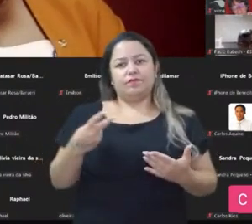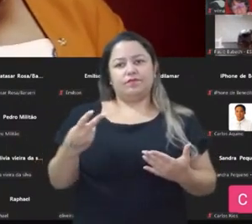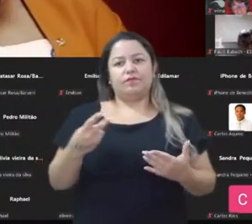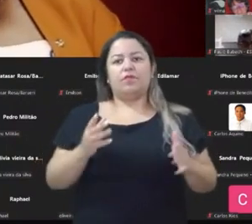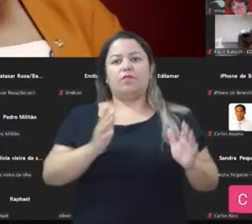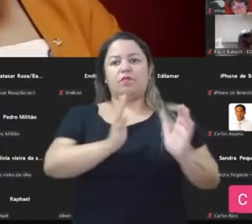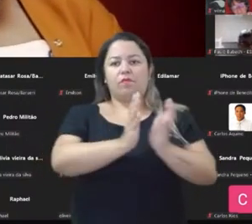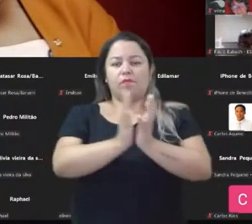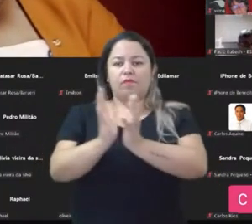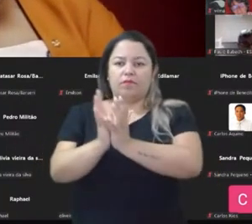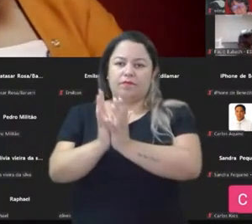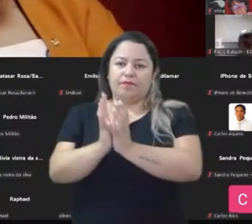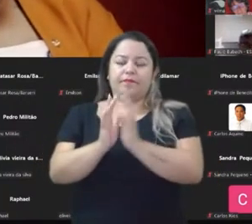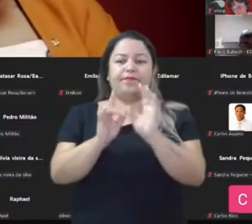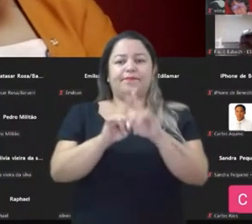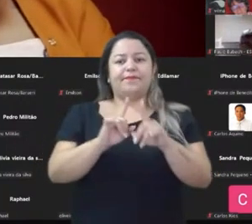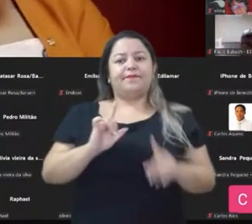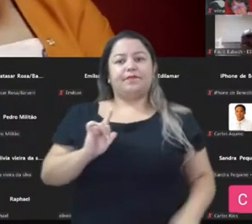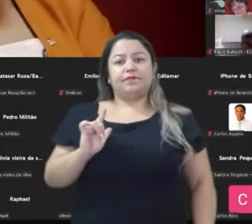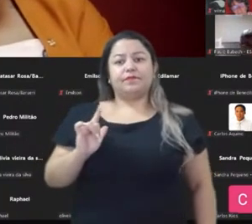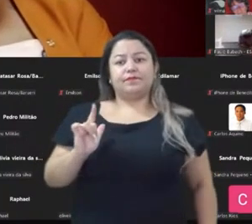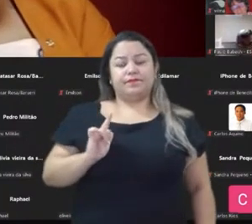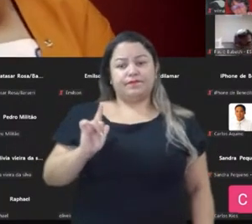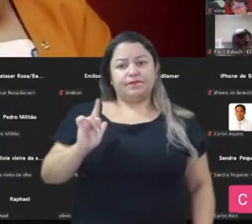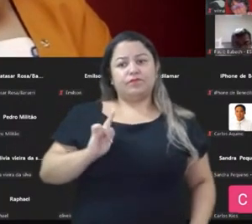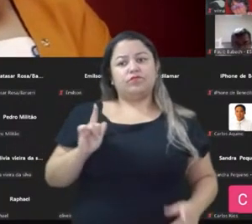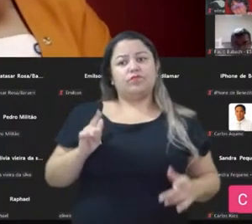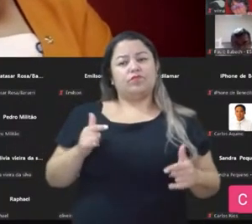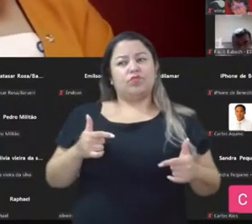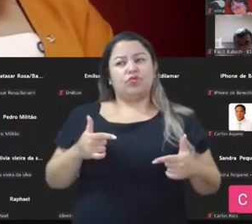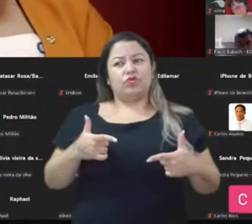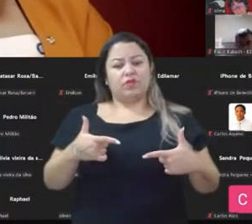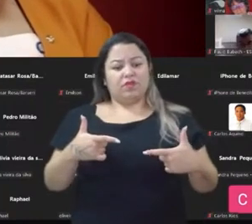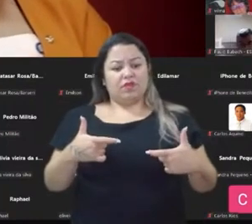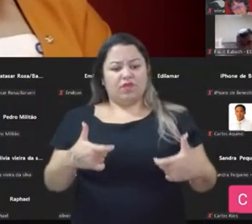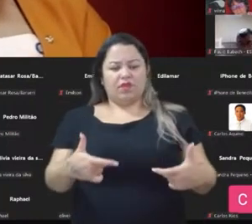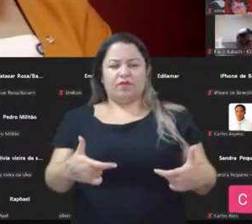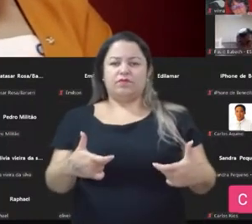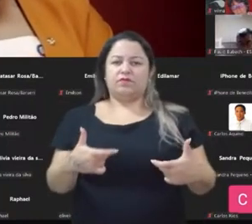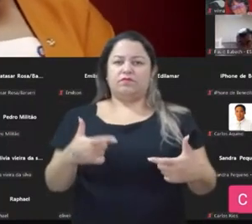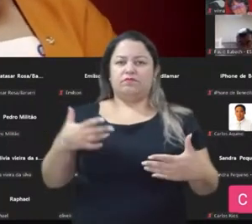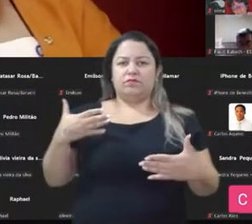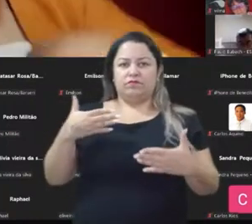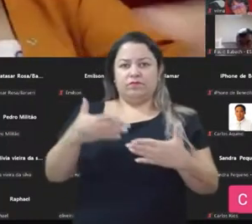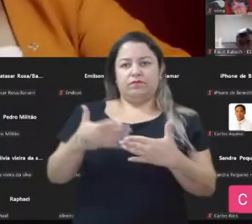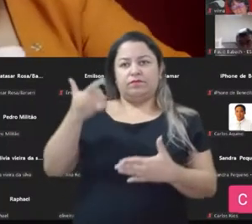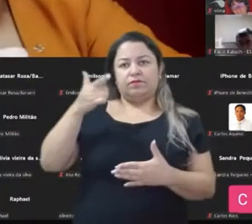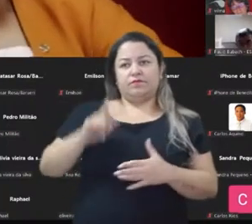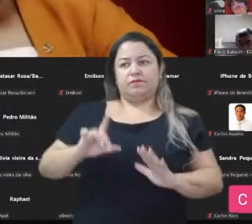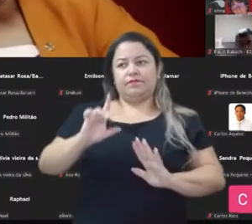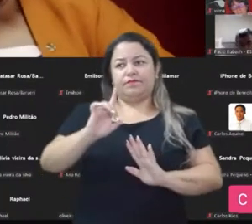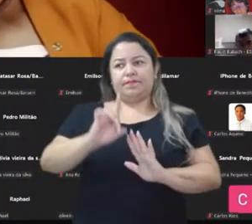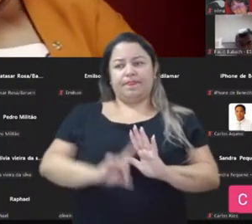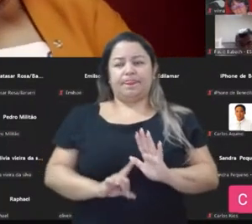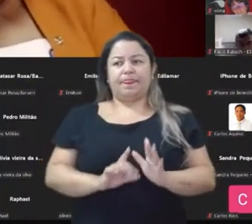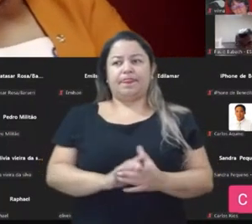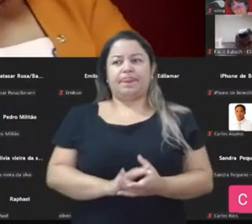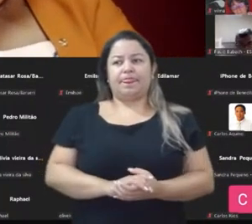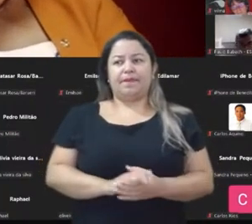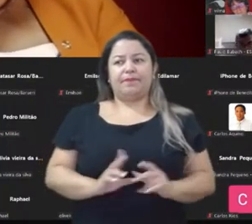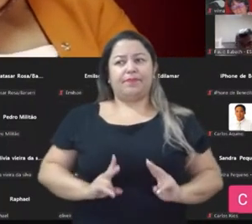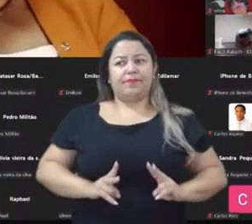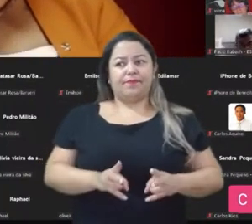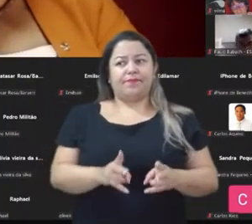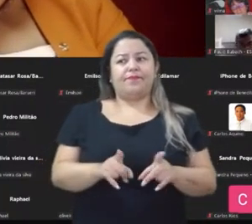sempre e como se a estivesse num cabo de guerra à medida que a gente puxa de cá para avançar em direitos, eles vão puxar do lado de lá para manter